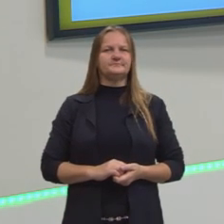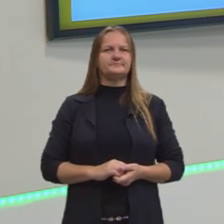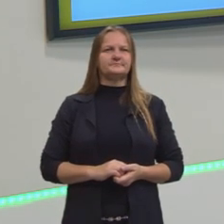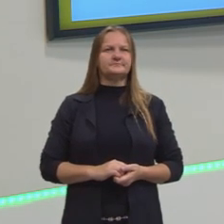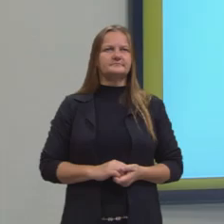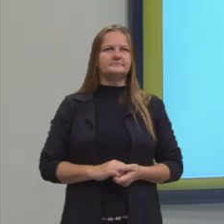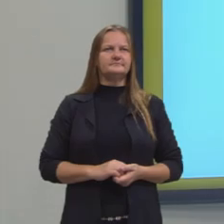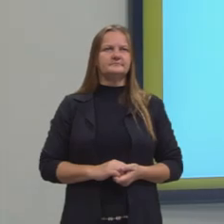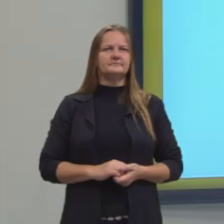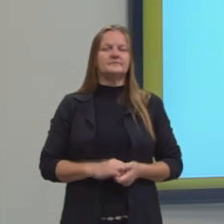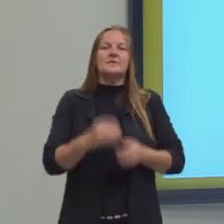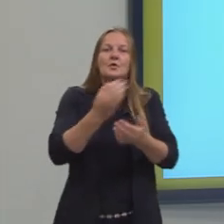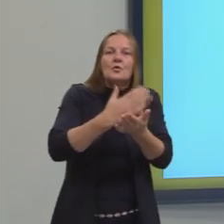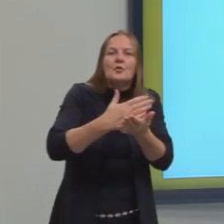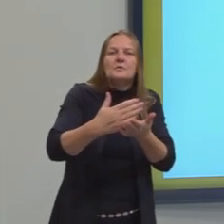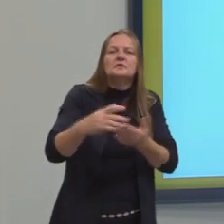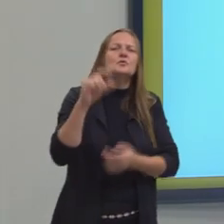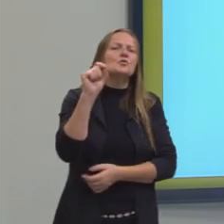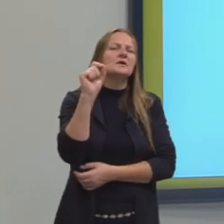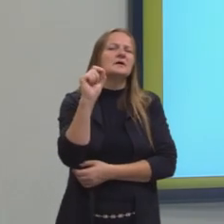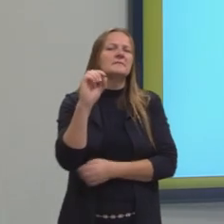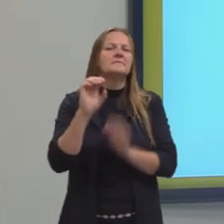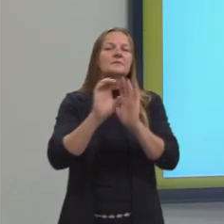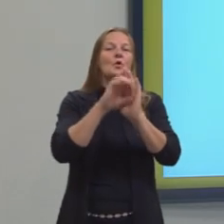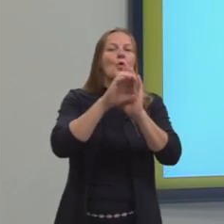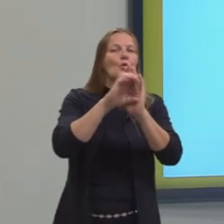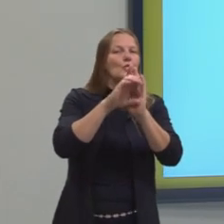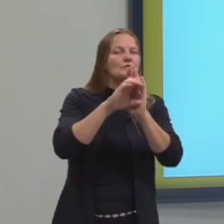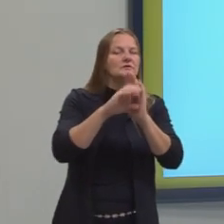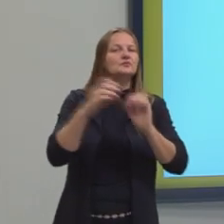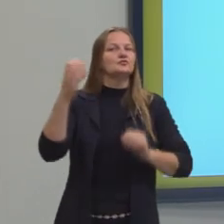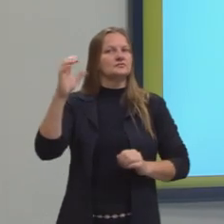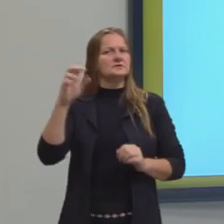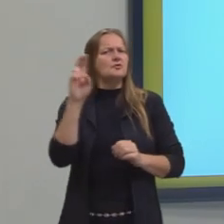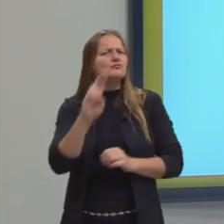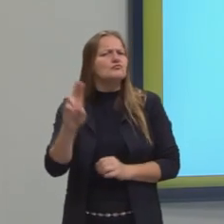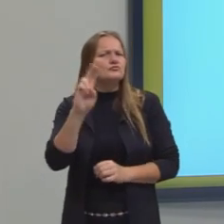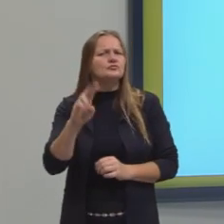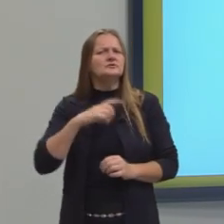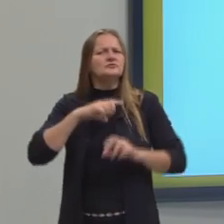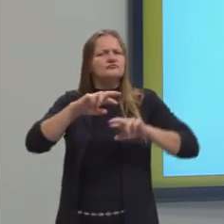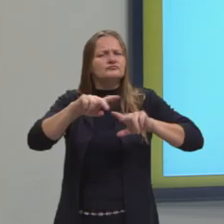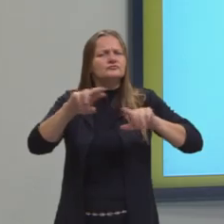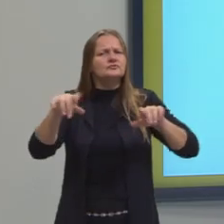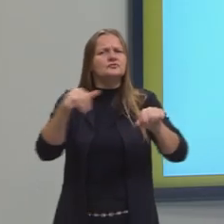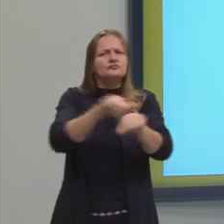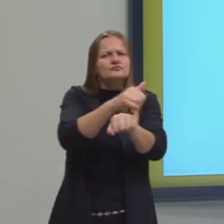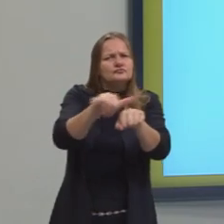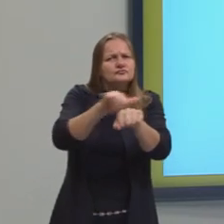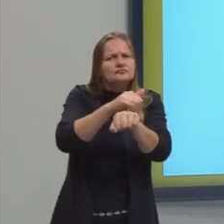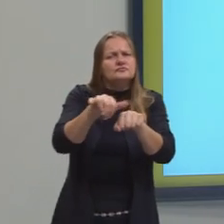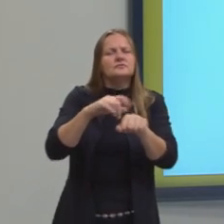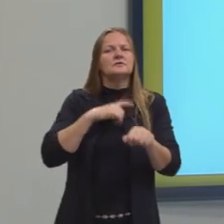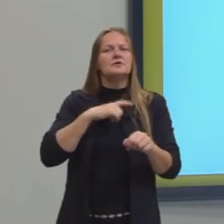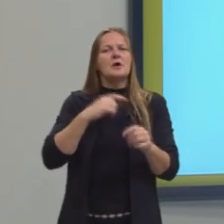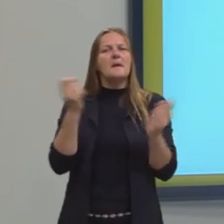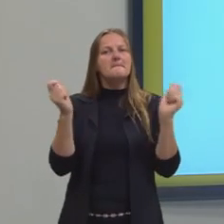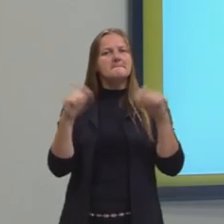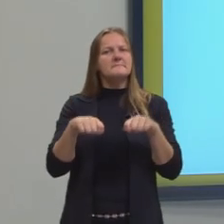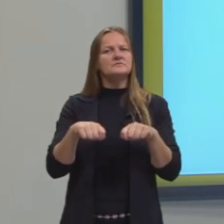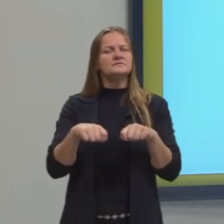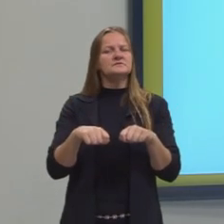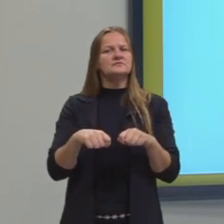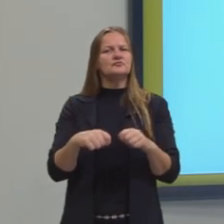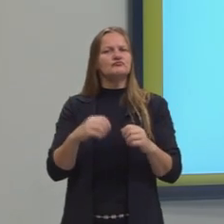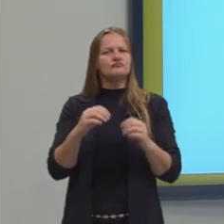Então, começando, o que é cartografia? Então, essa ciência utiliza-se de uma série de técnicas para que seja possível a